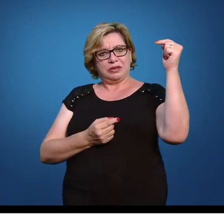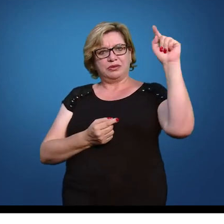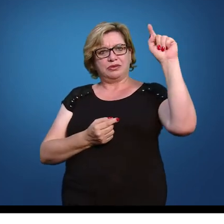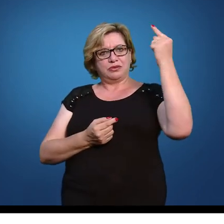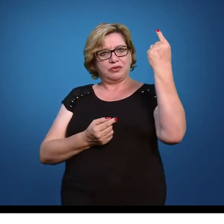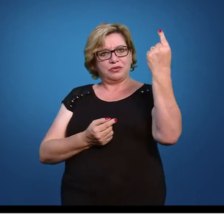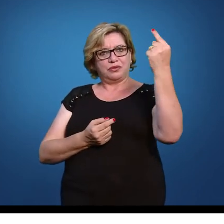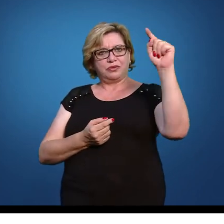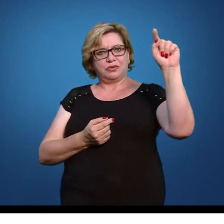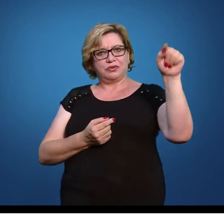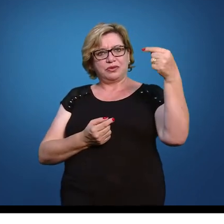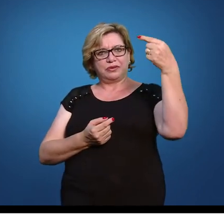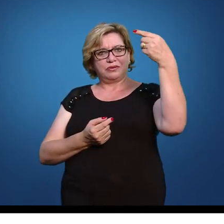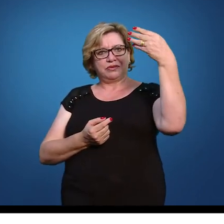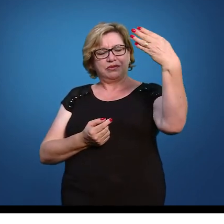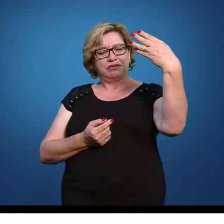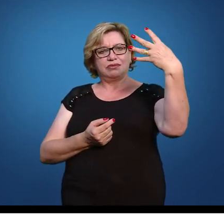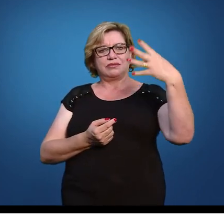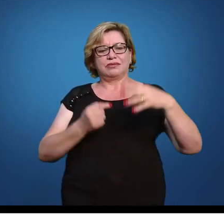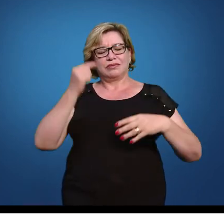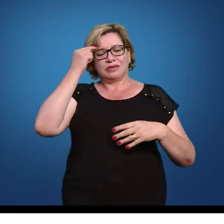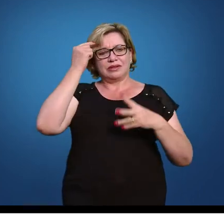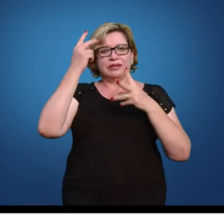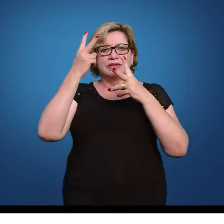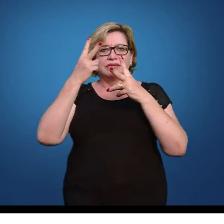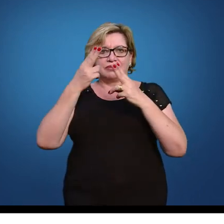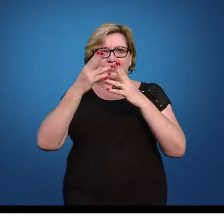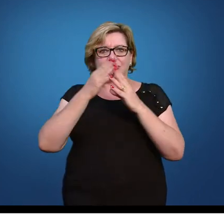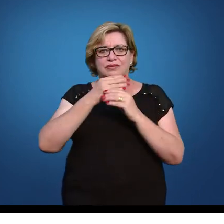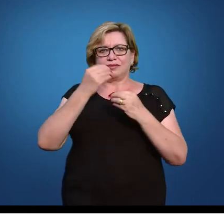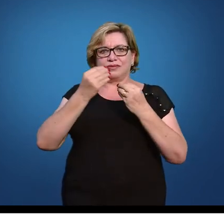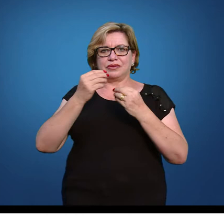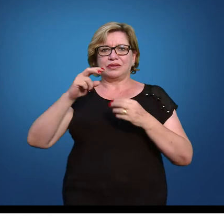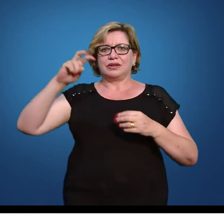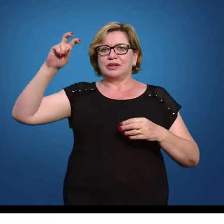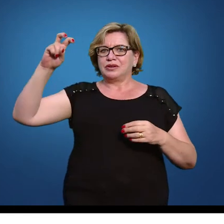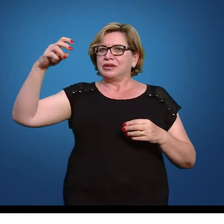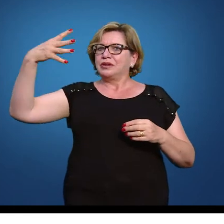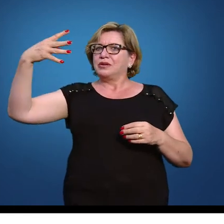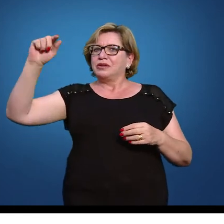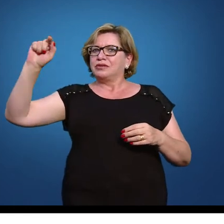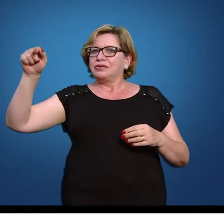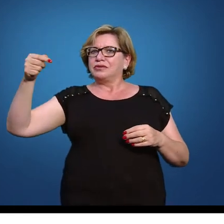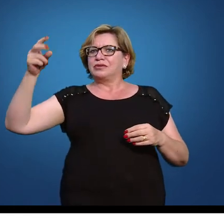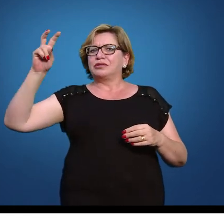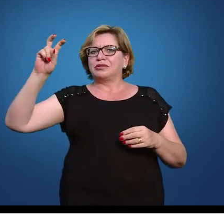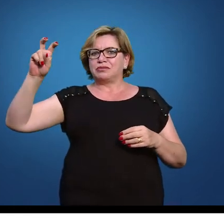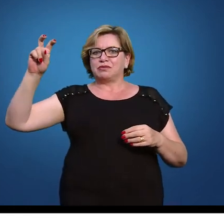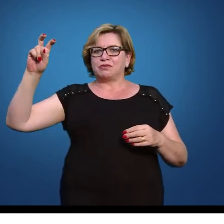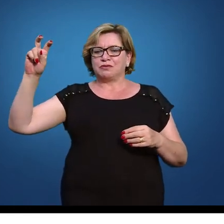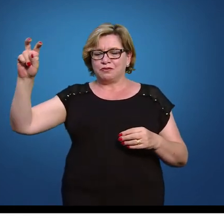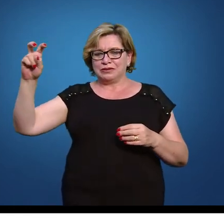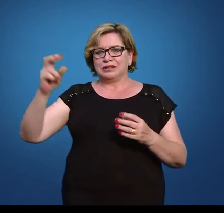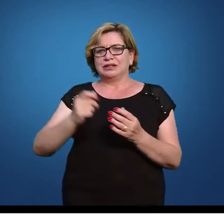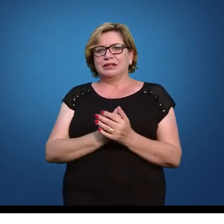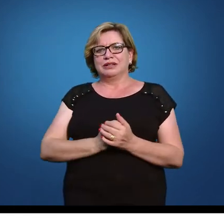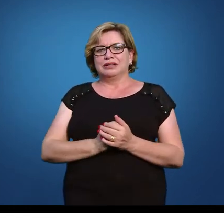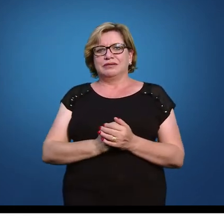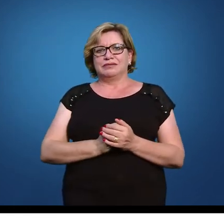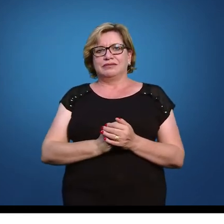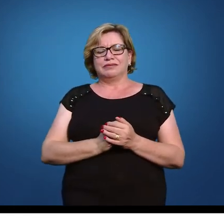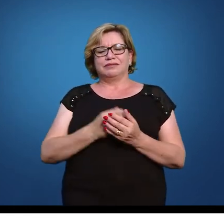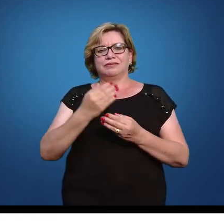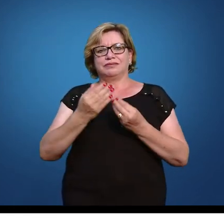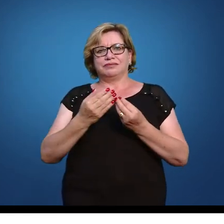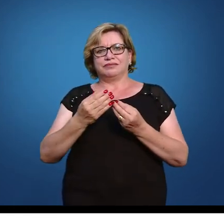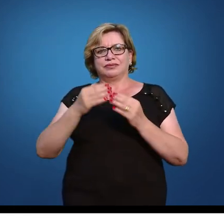,4 mesmo raciocínio para o 54,55